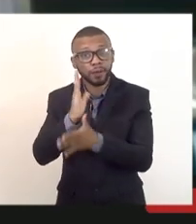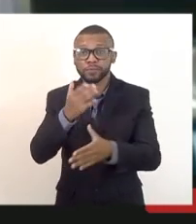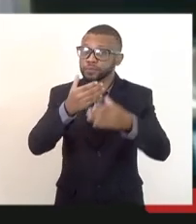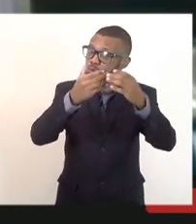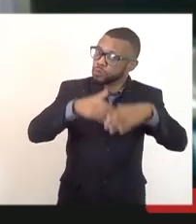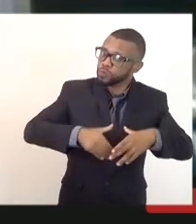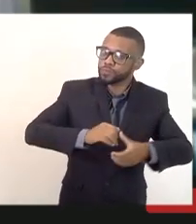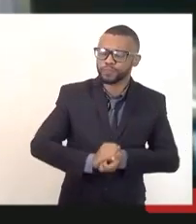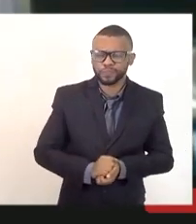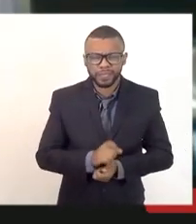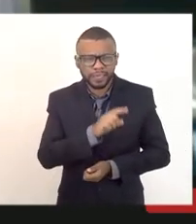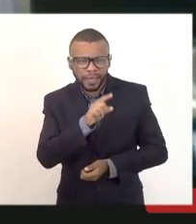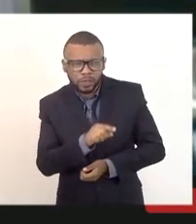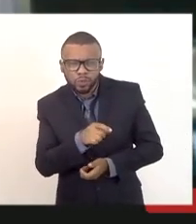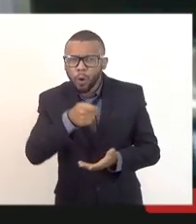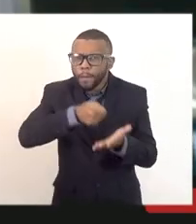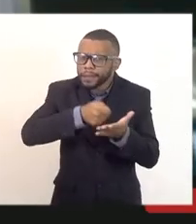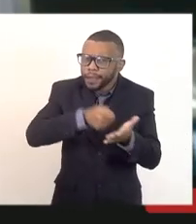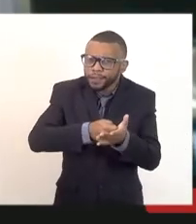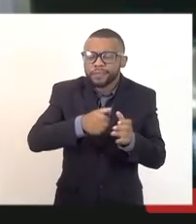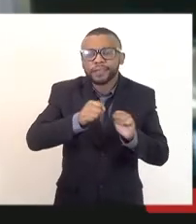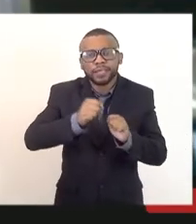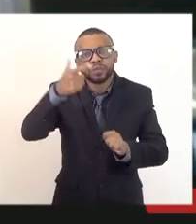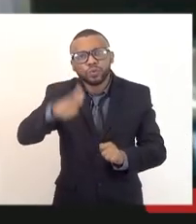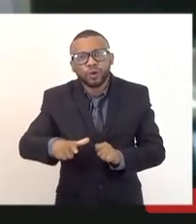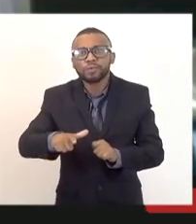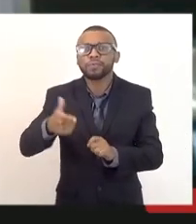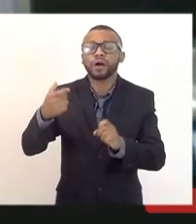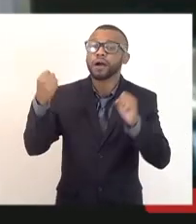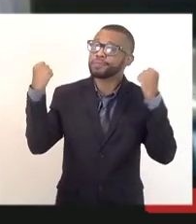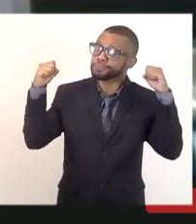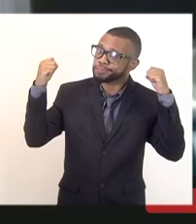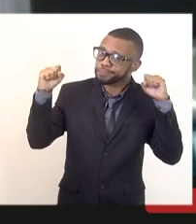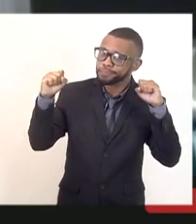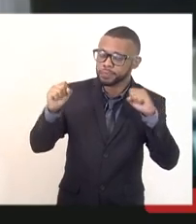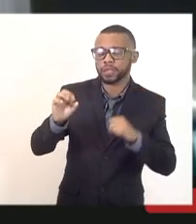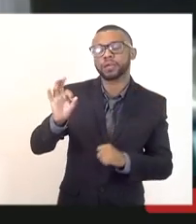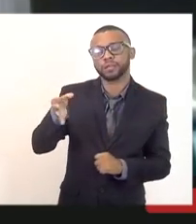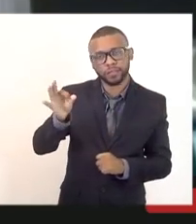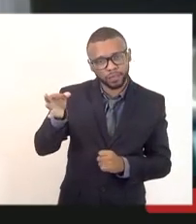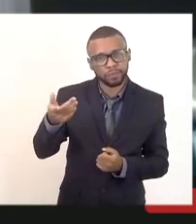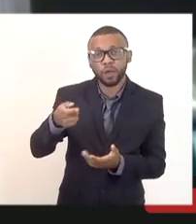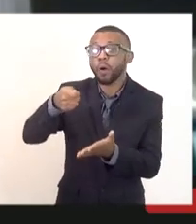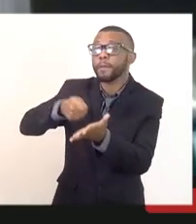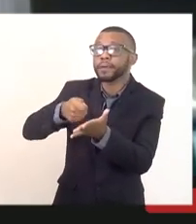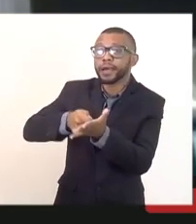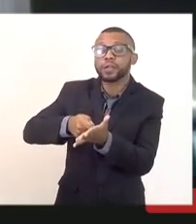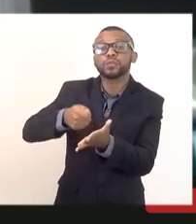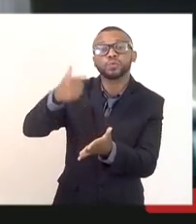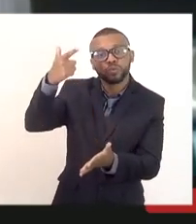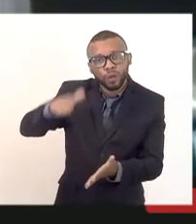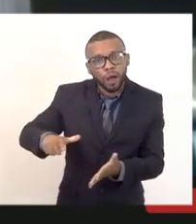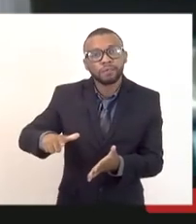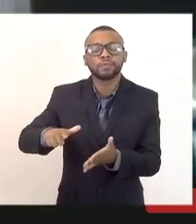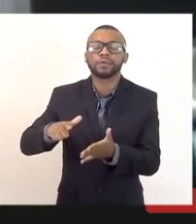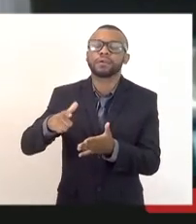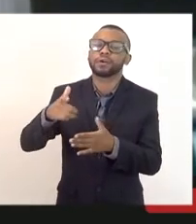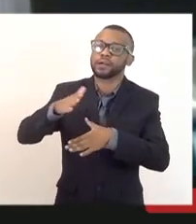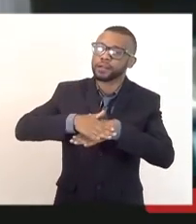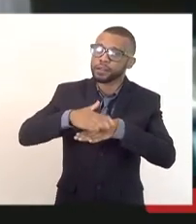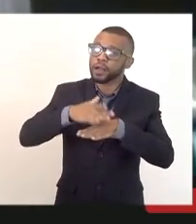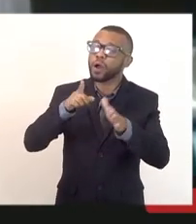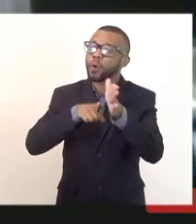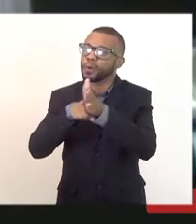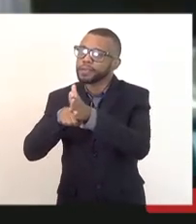sou obrigado novamente a fazer o TAF? Você é obrigado novamente a fazer o TAF? Você é obrigado novamente a passar pelo exame de saúde?